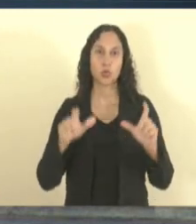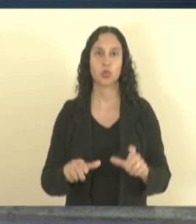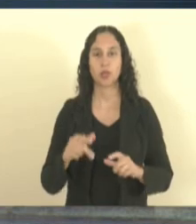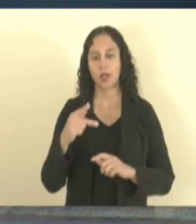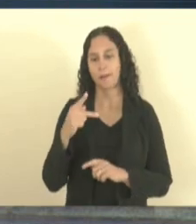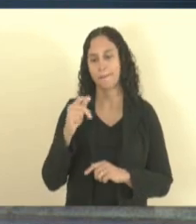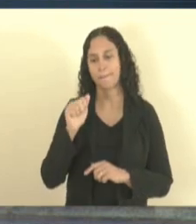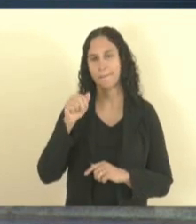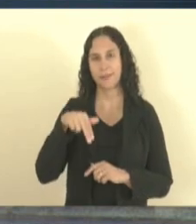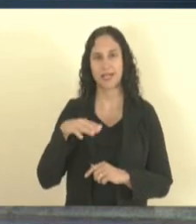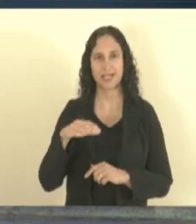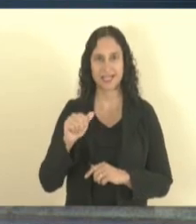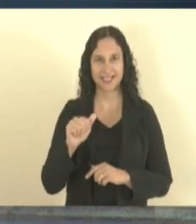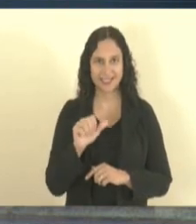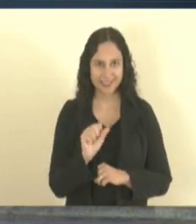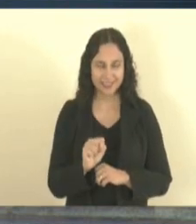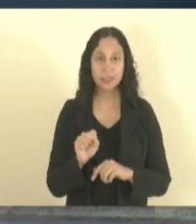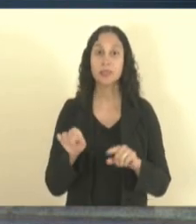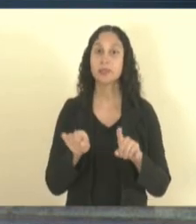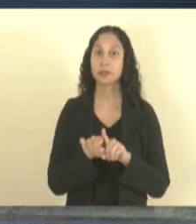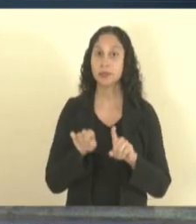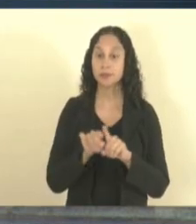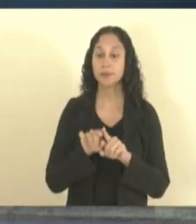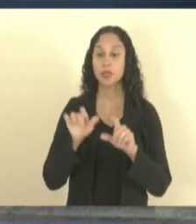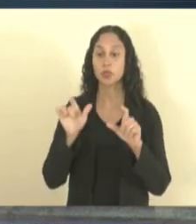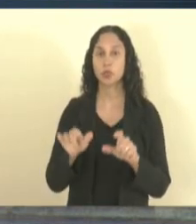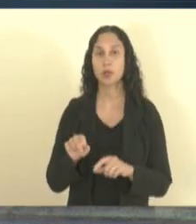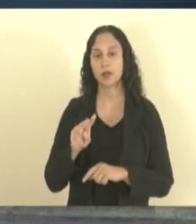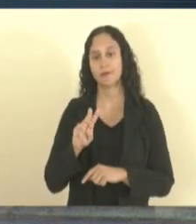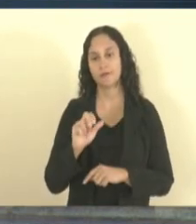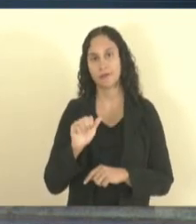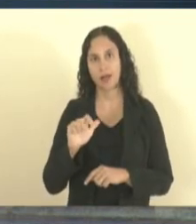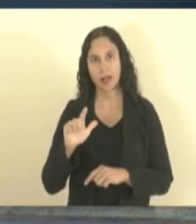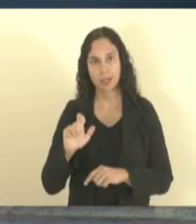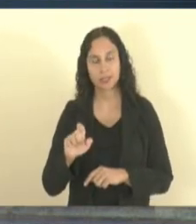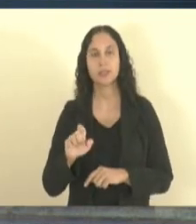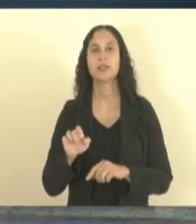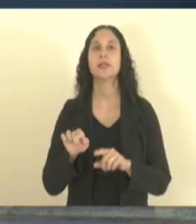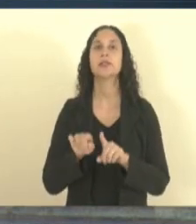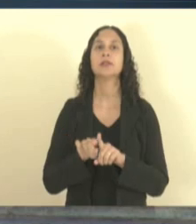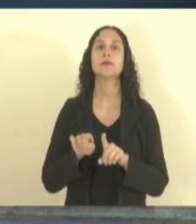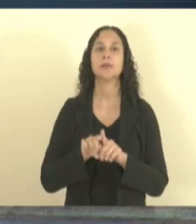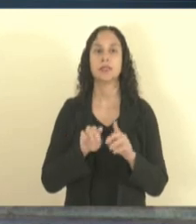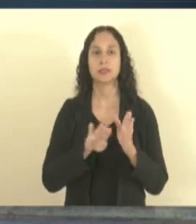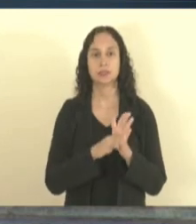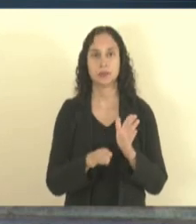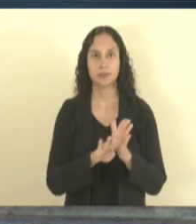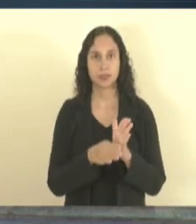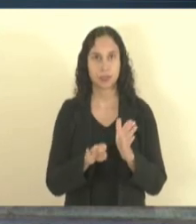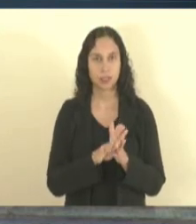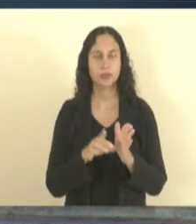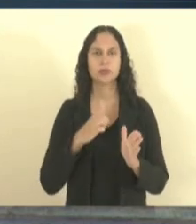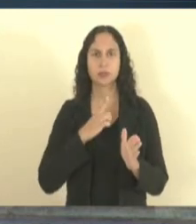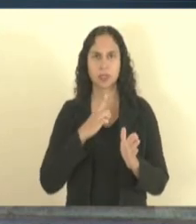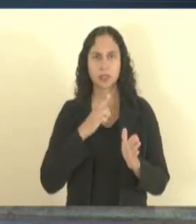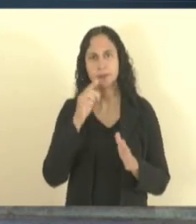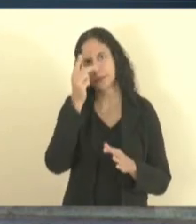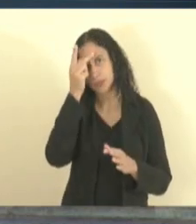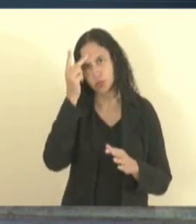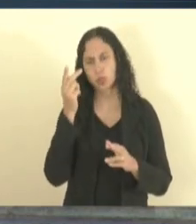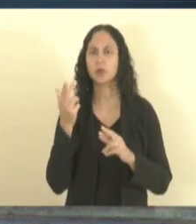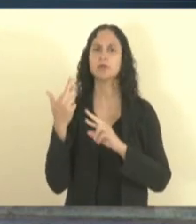Vale dos Pontões e São Mateus, nós colocamos agentes de desenvolvimento lá,